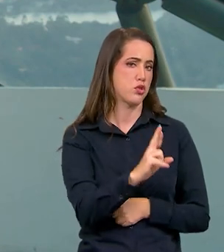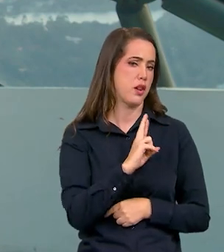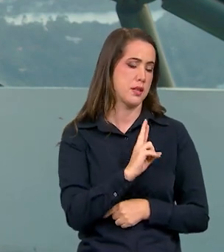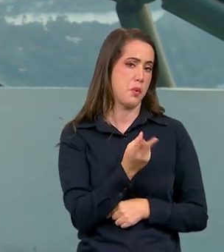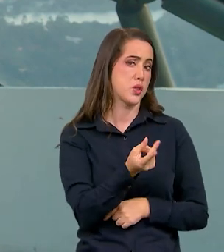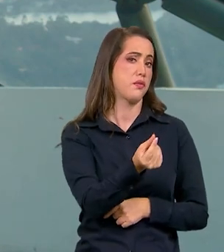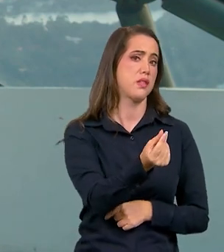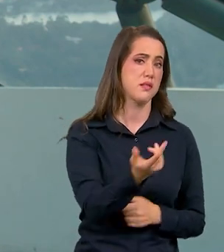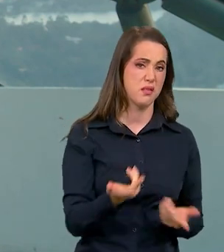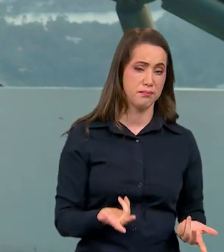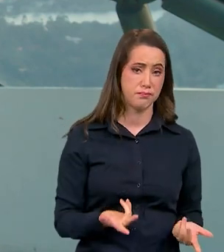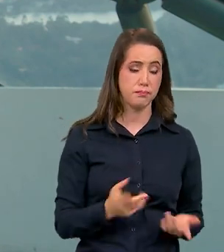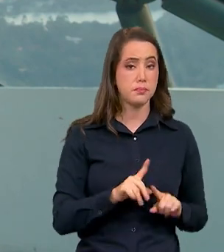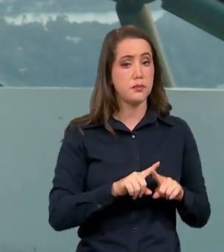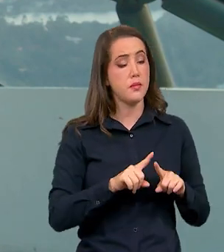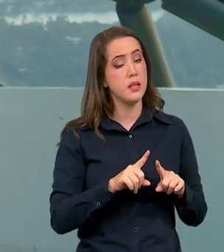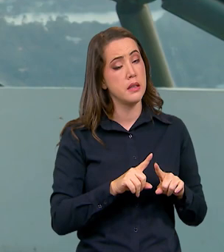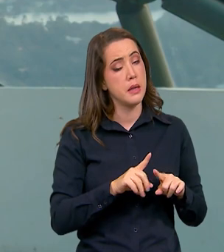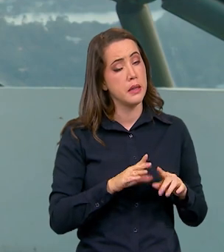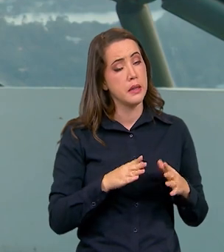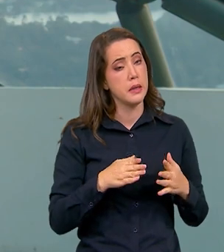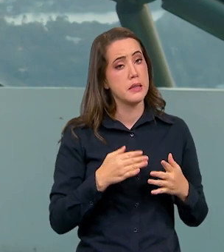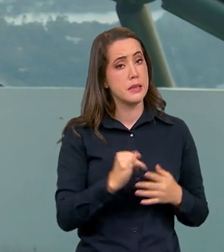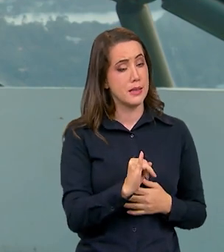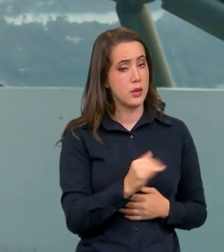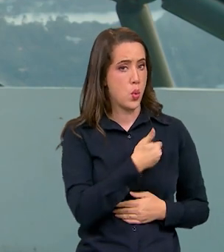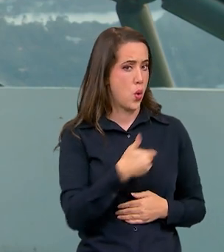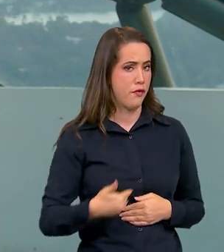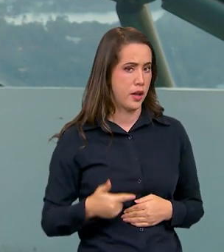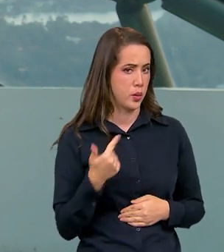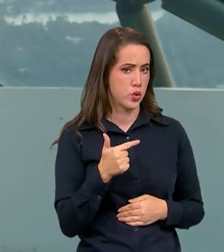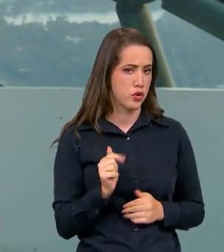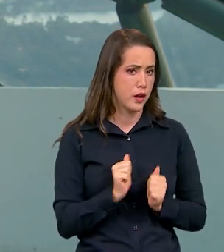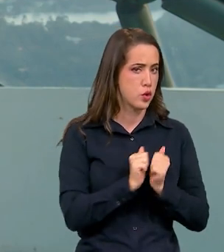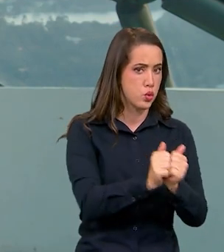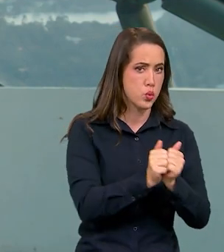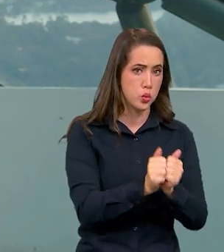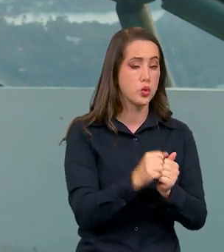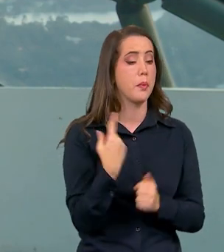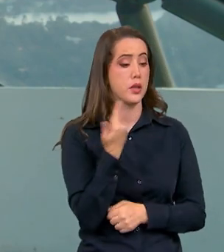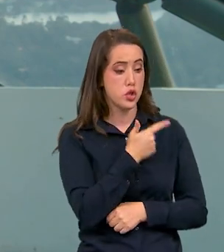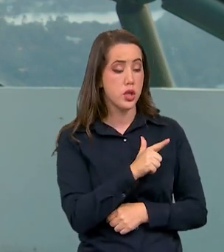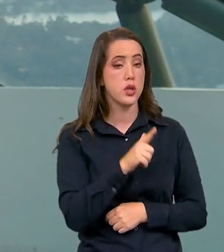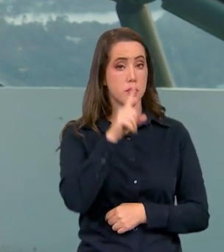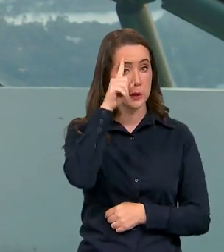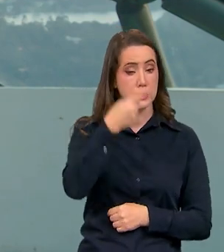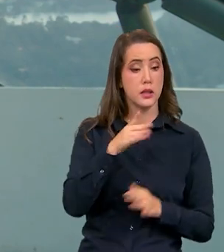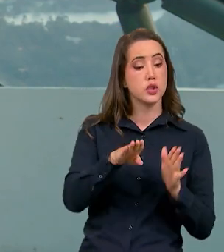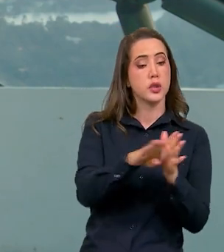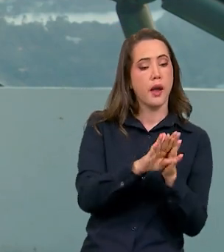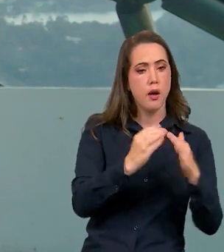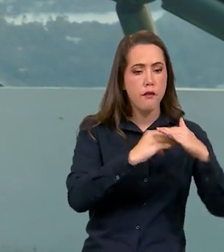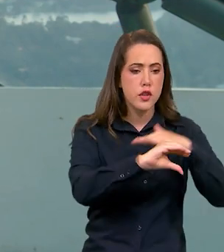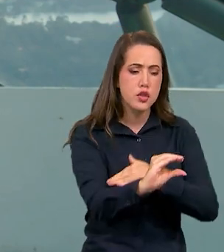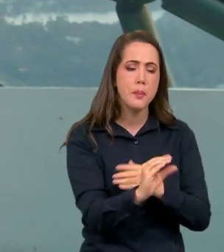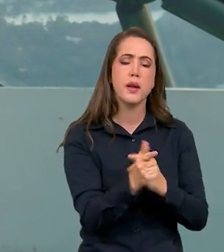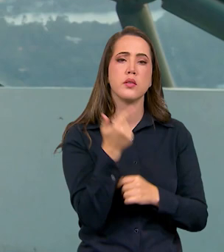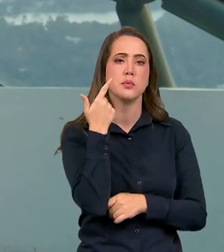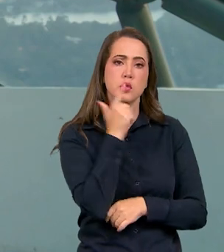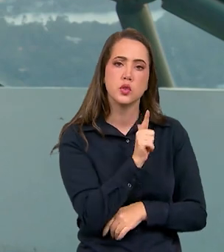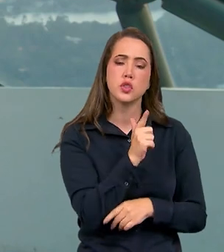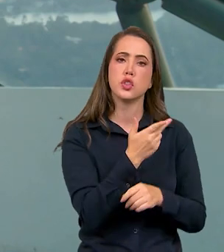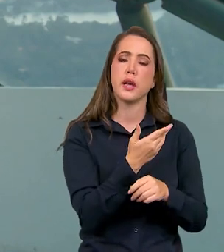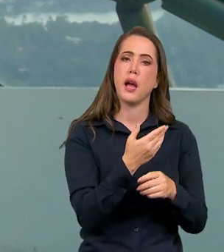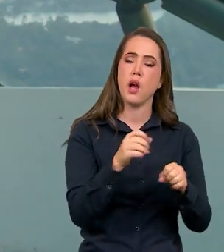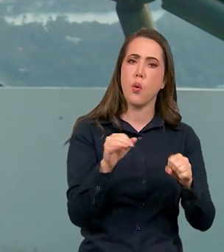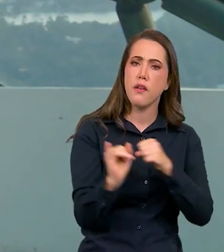de retorno. E se o governo não agir diretamente para que a gente consiga fazer, chegar esses investimentos, chegar com